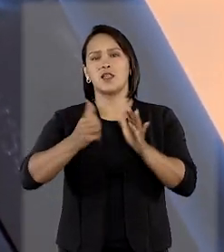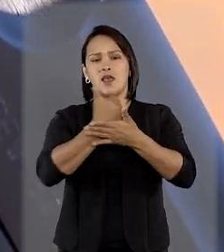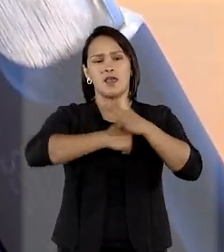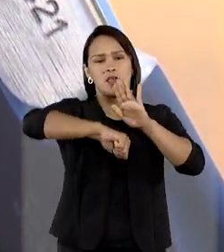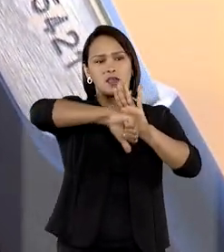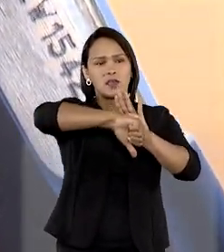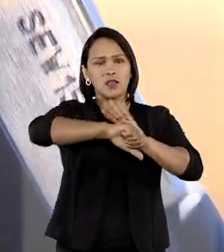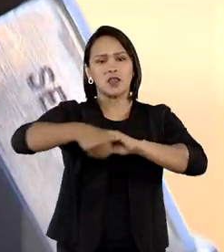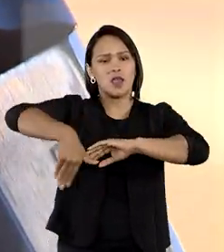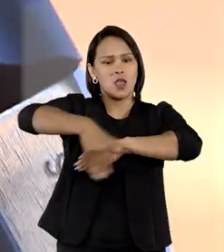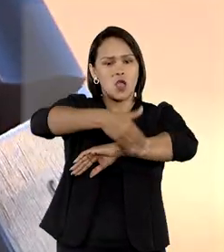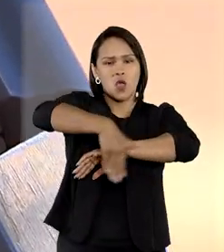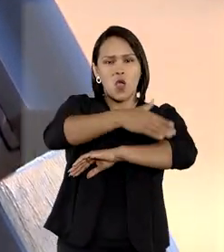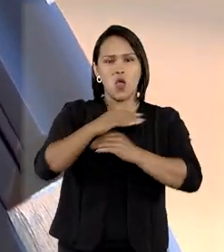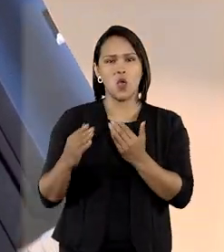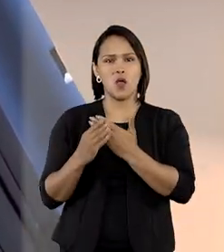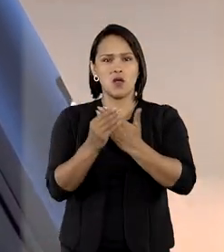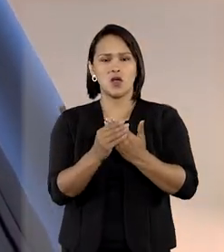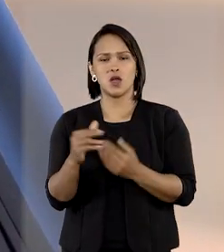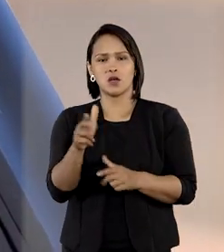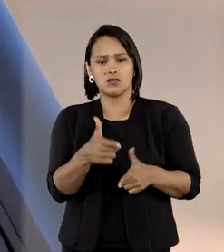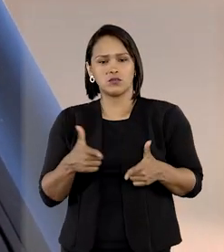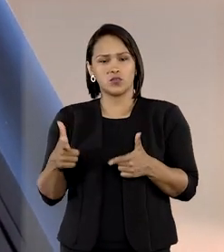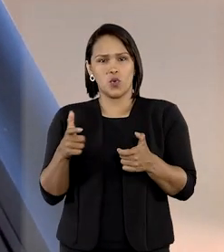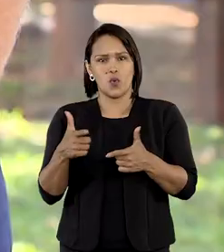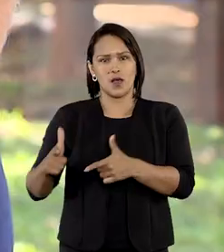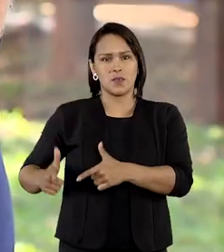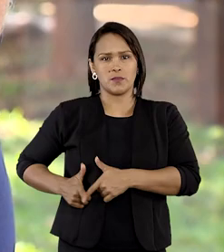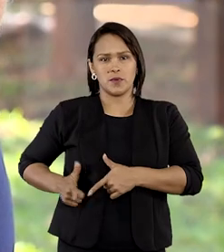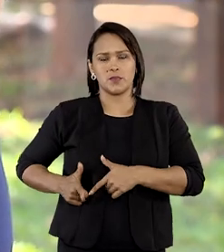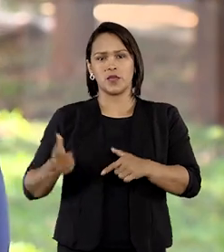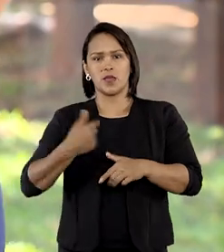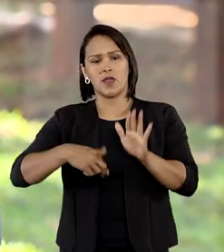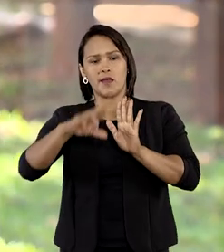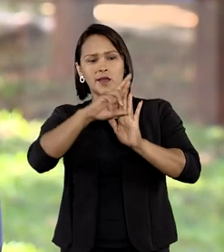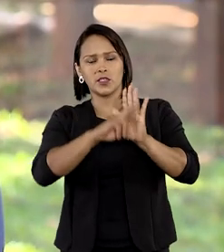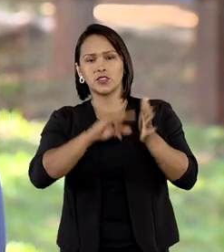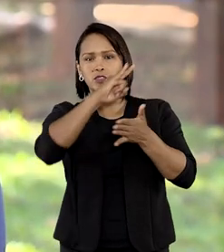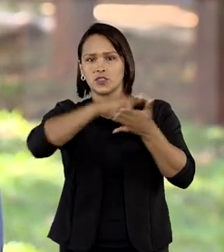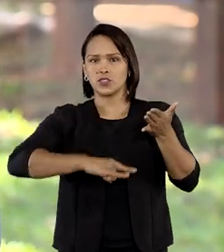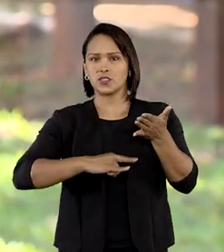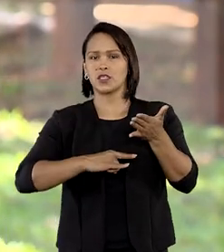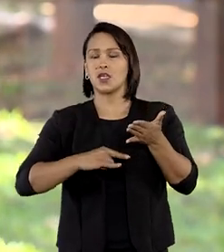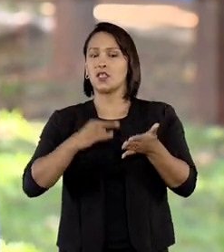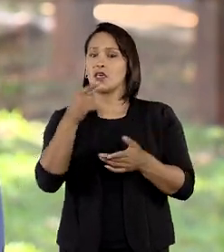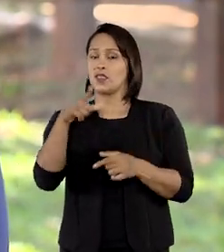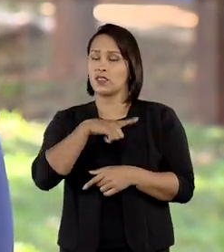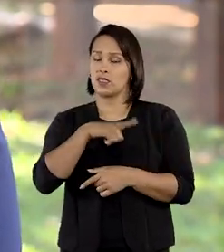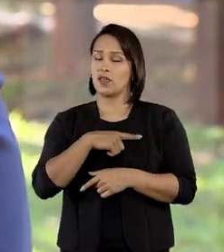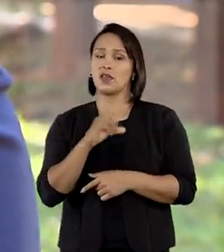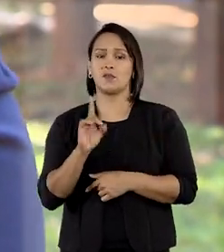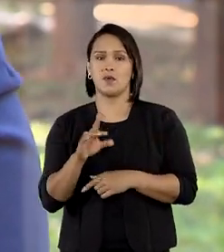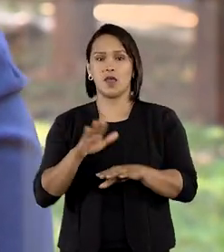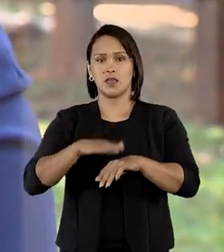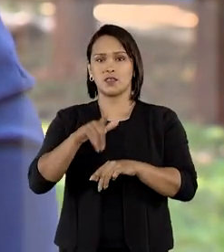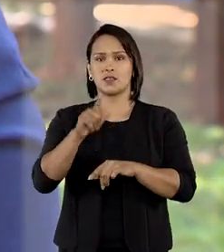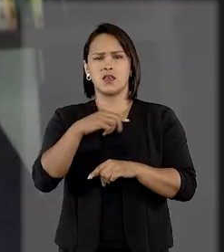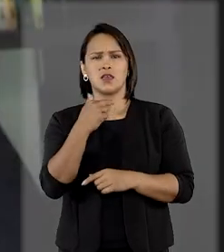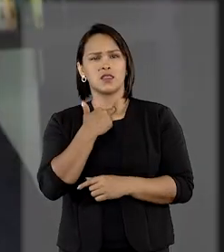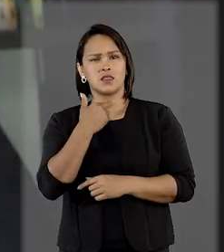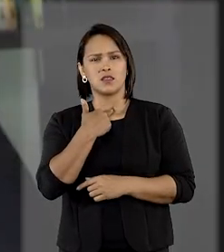arma, mesmo que registrada, sem o porte dela. E não é só isso. Você não pode sair por aí